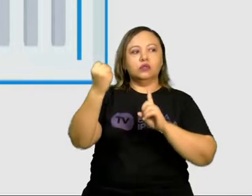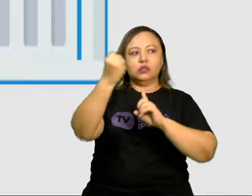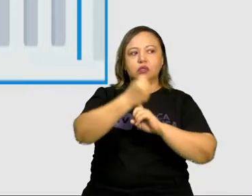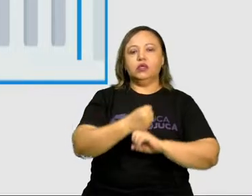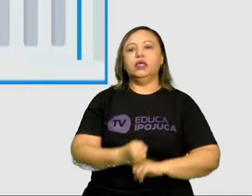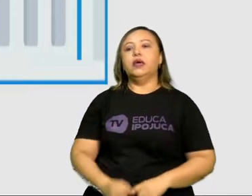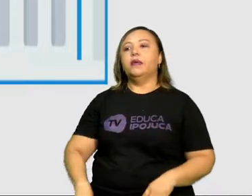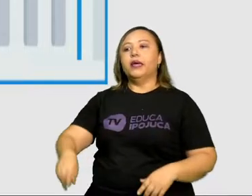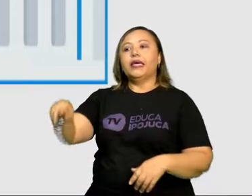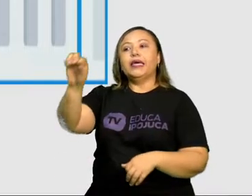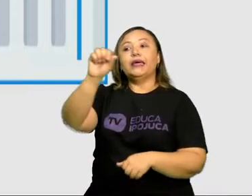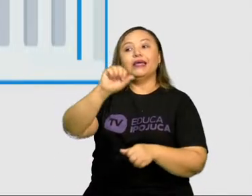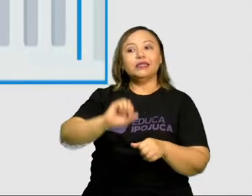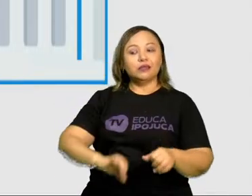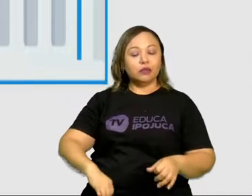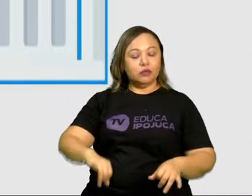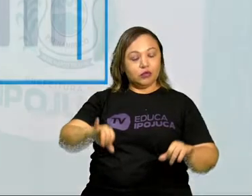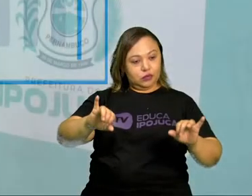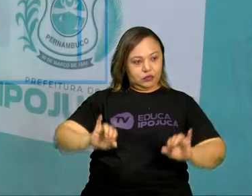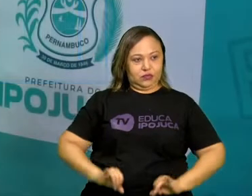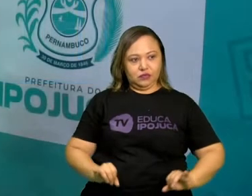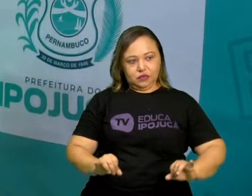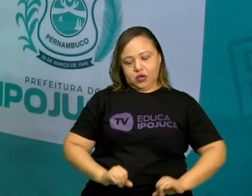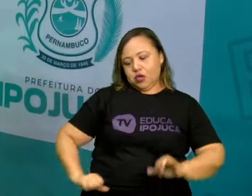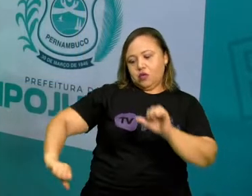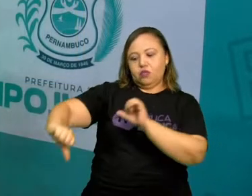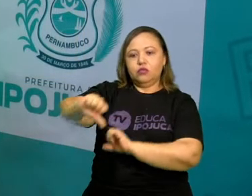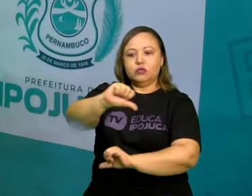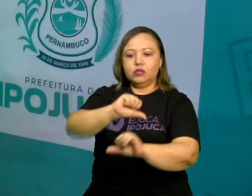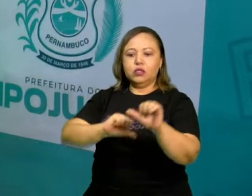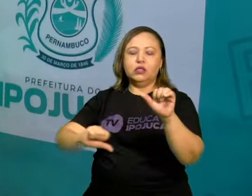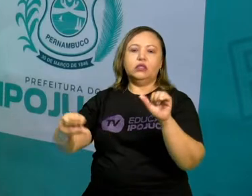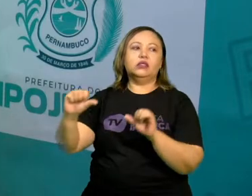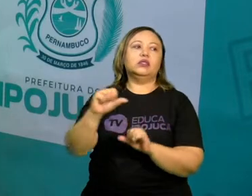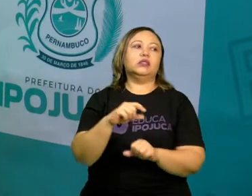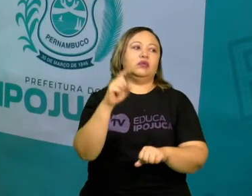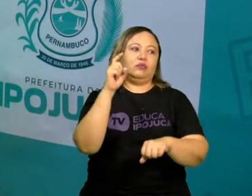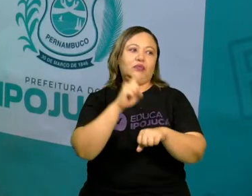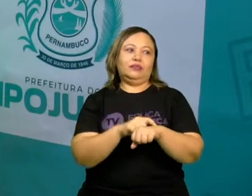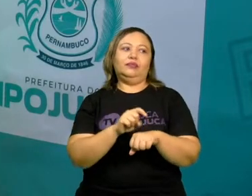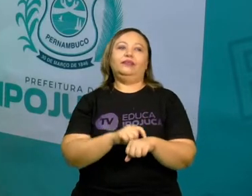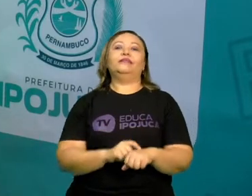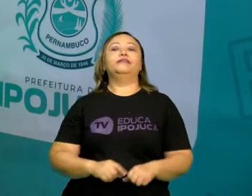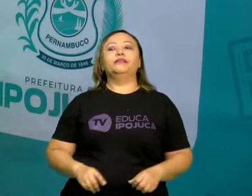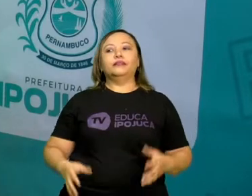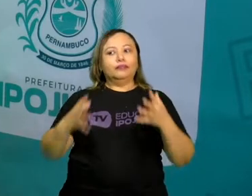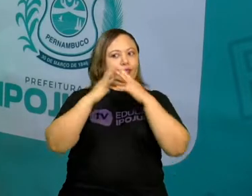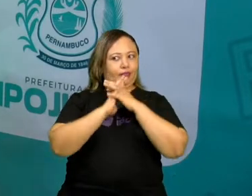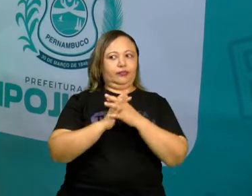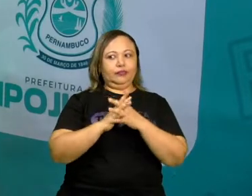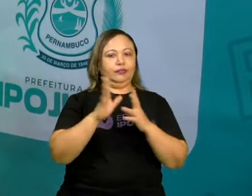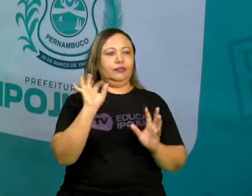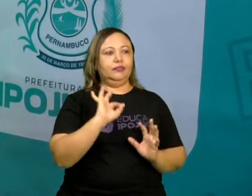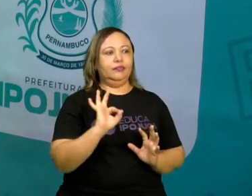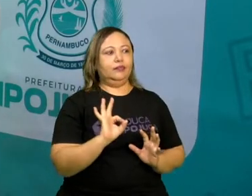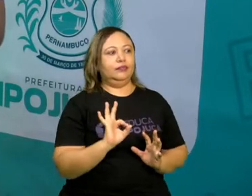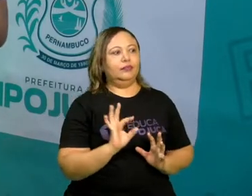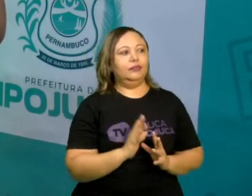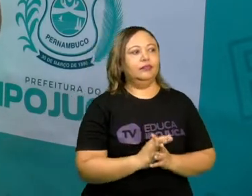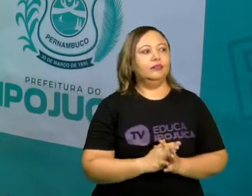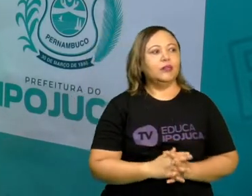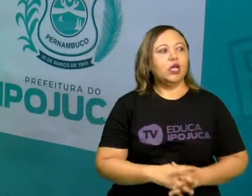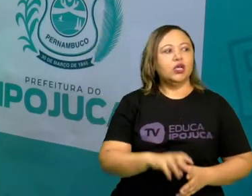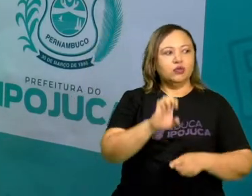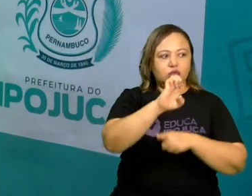diversas modificações ao longo do tempo. Pronto, agora que eu me confundi ainda mais. O Estado é o que mesmo? Ó,